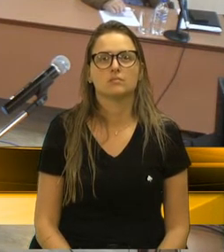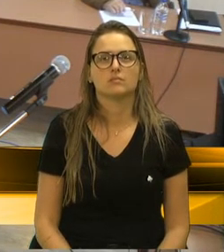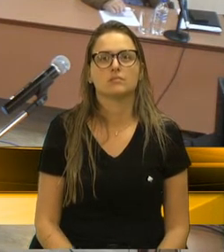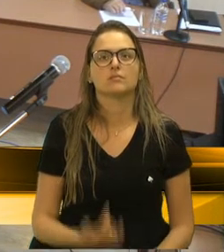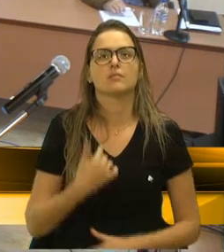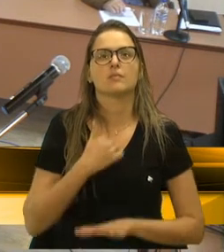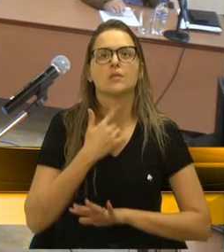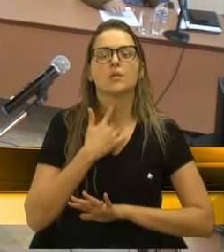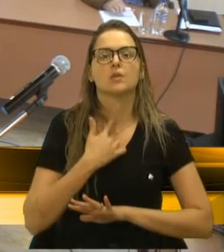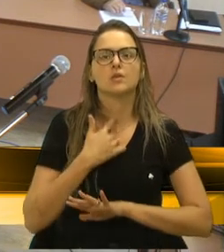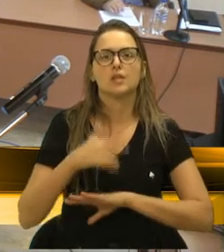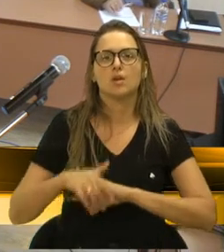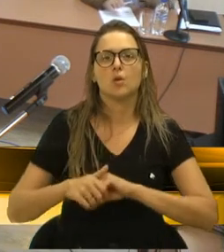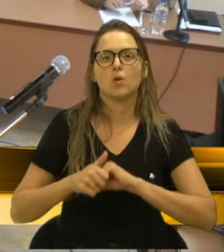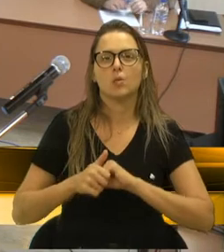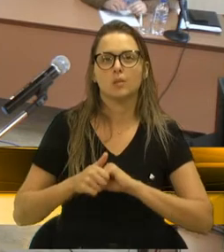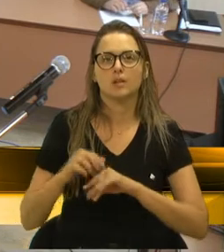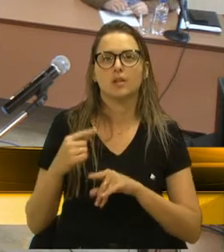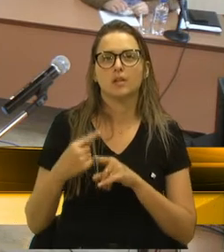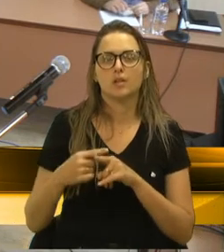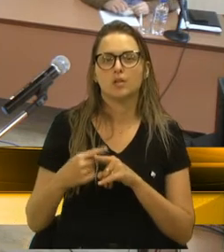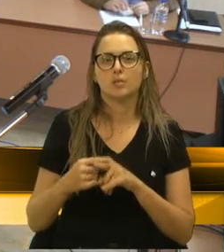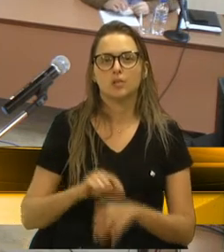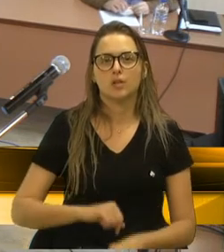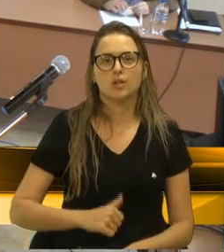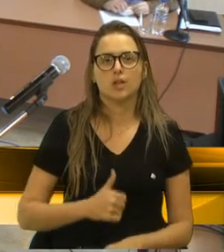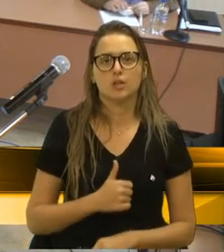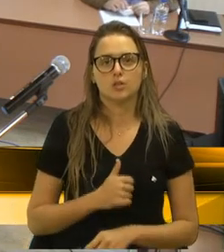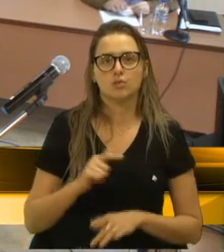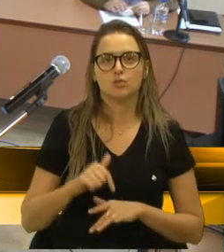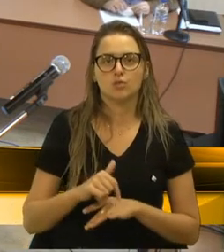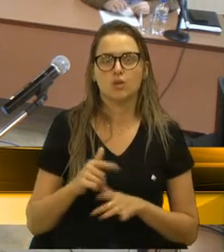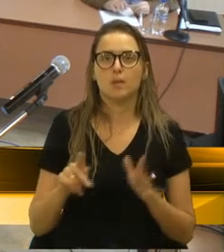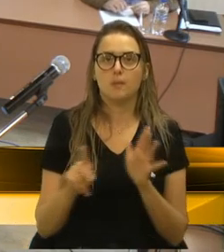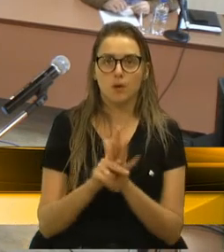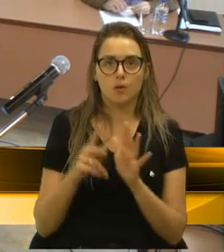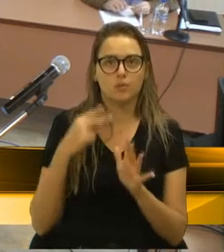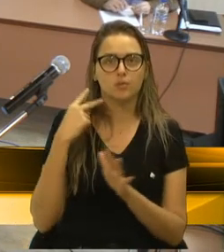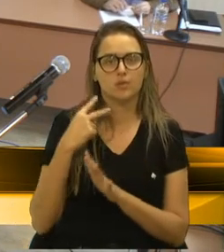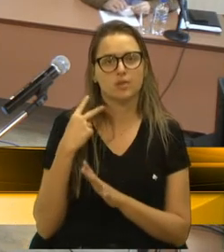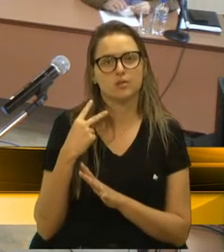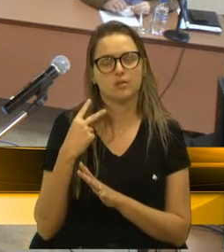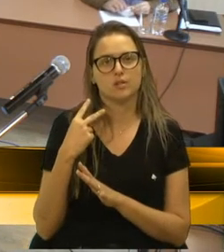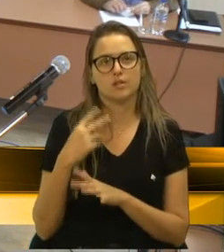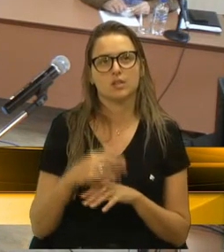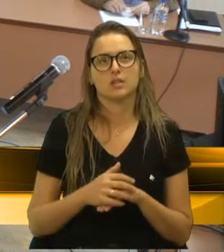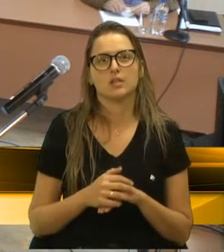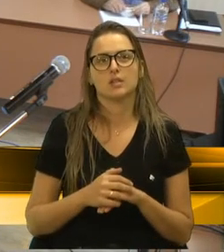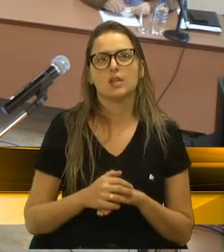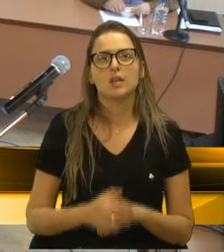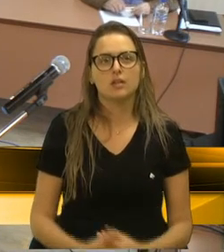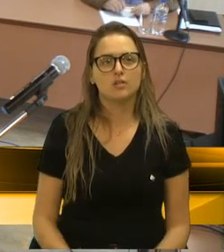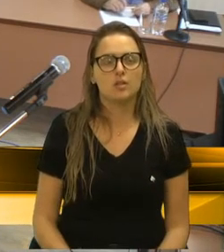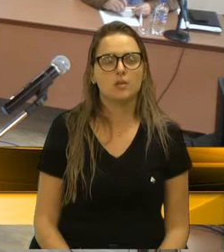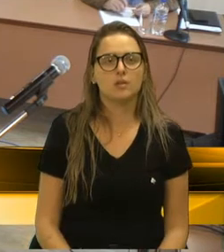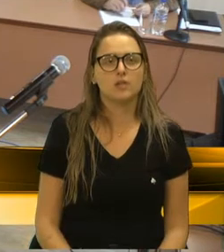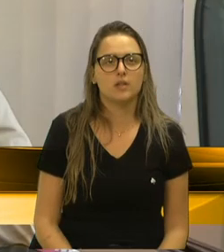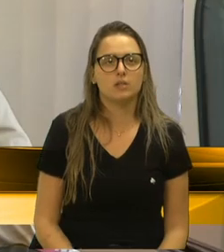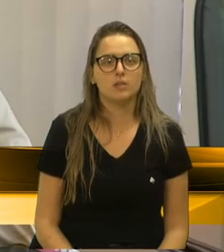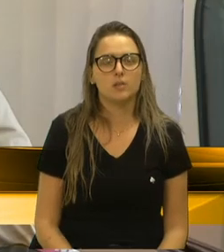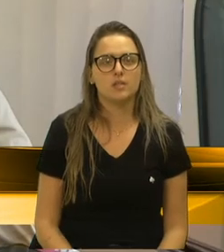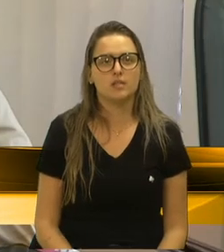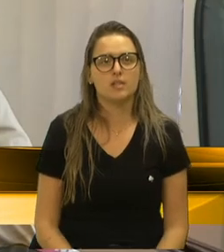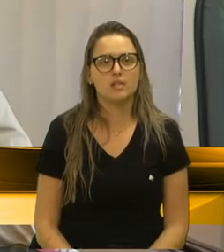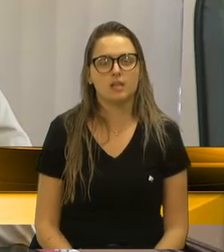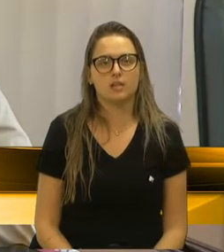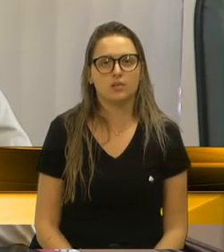cumprimentar, porque a sua atitude é uma atitude de vereador mesmo. É uma atitude que não é assistencialista,